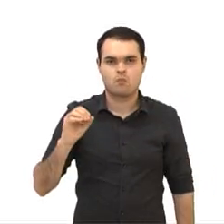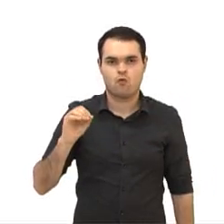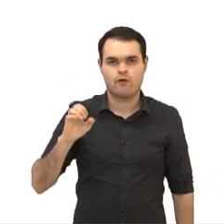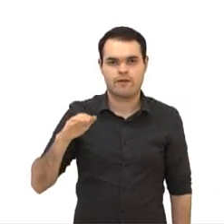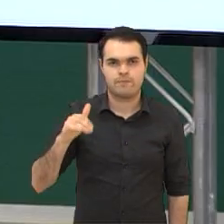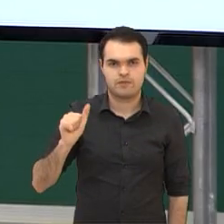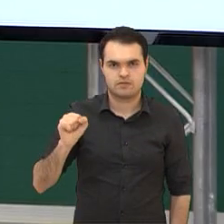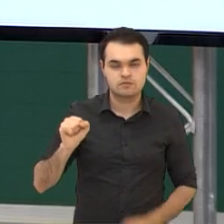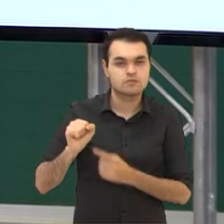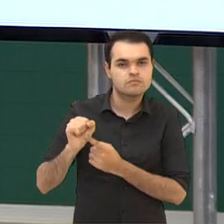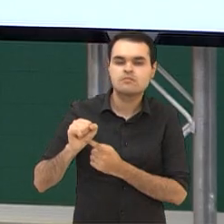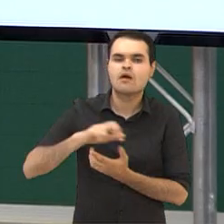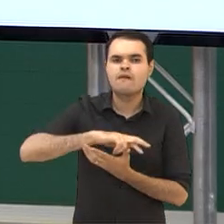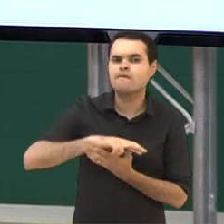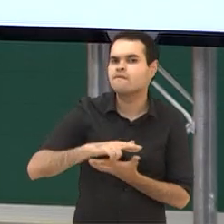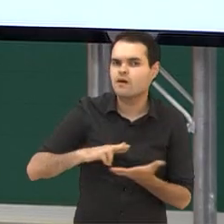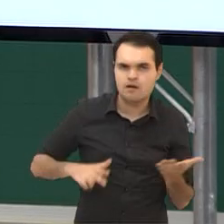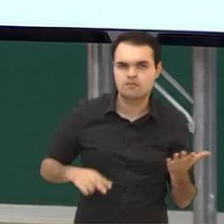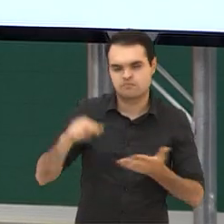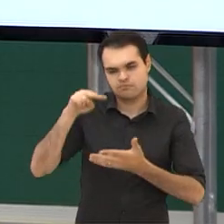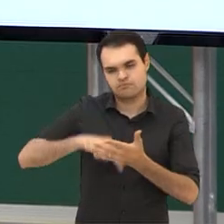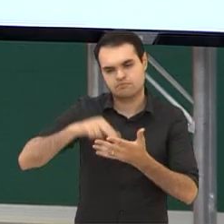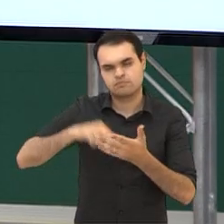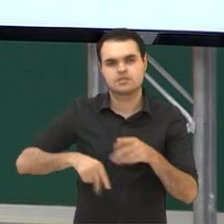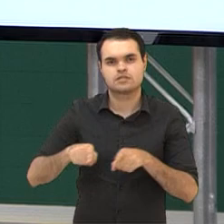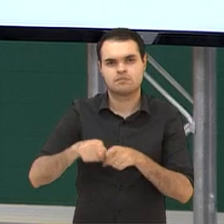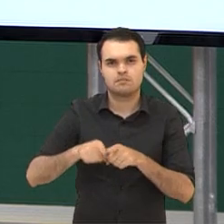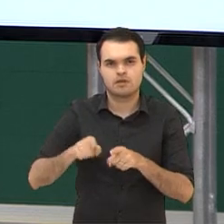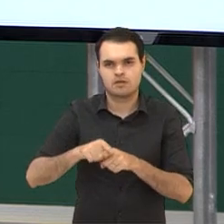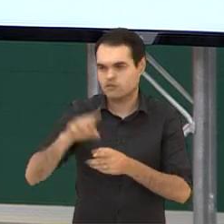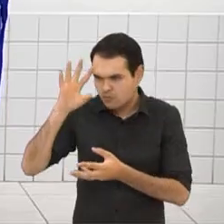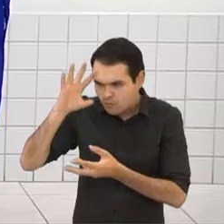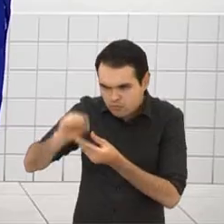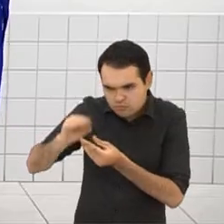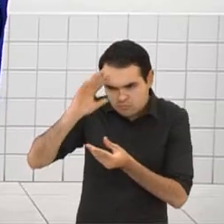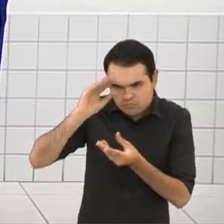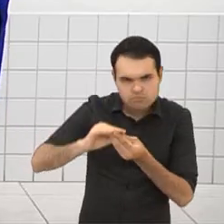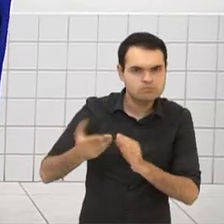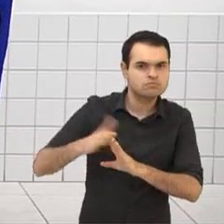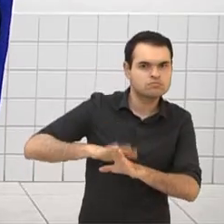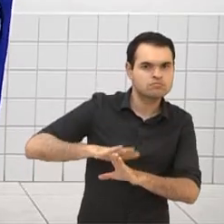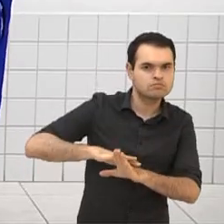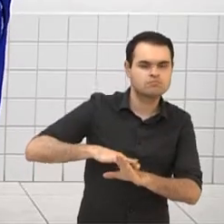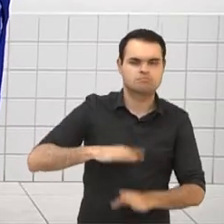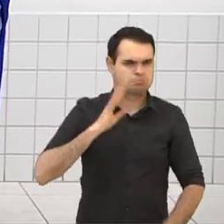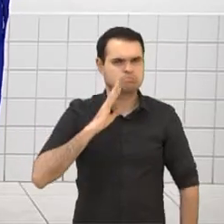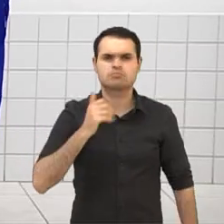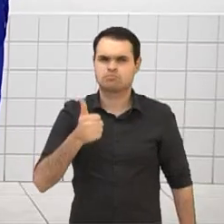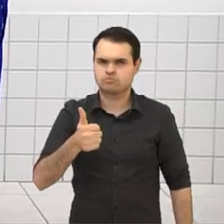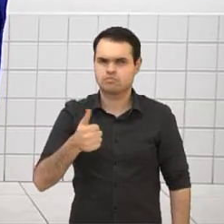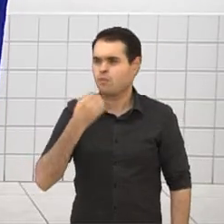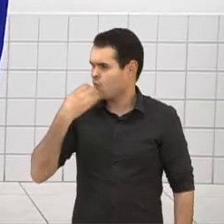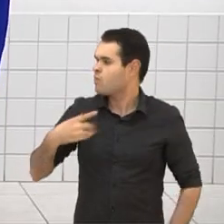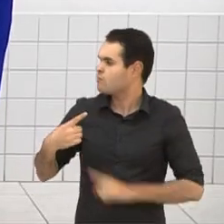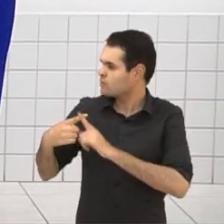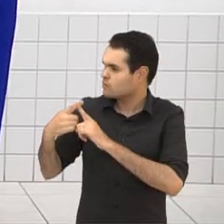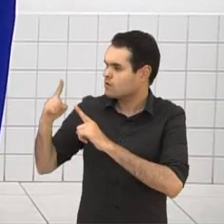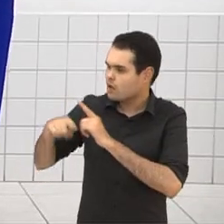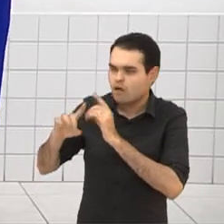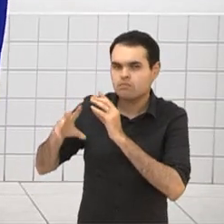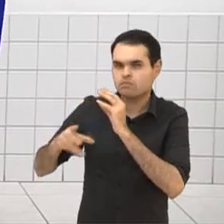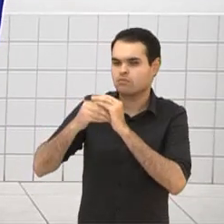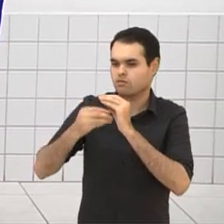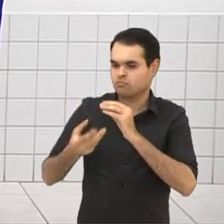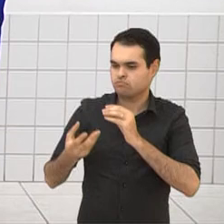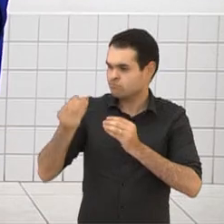leu, nós fizemos leitura de alguns poemas e trabalhamos a interpretação em cima deles também. Ah, que legal. Bem bacana, né? E isso é bom porque vai tendo